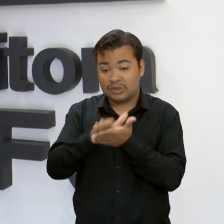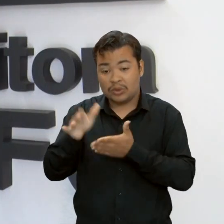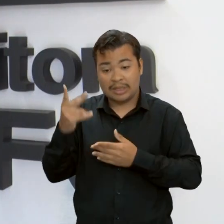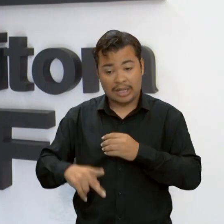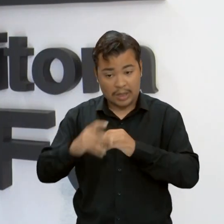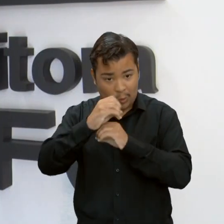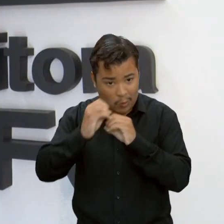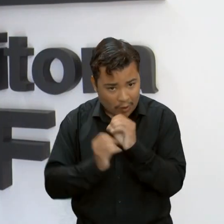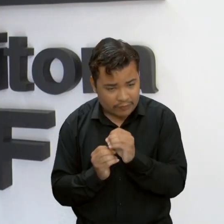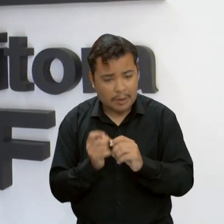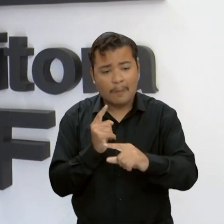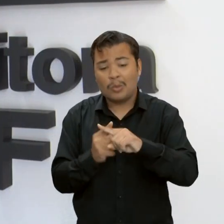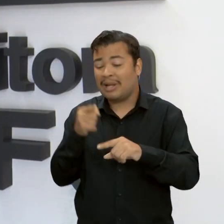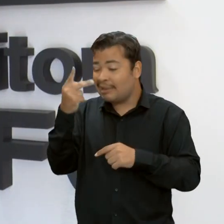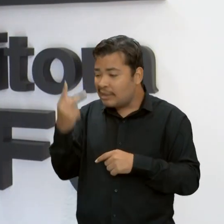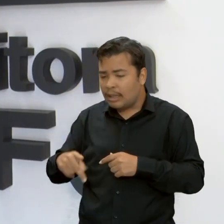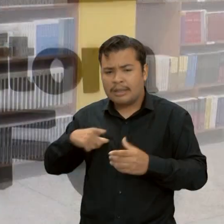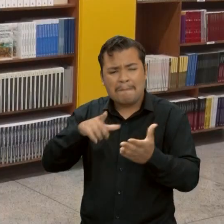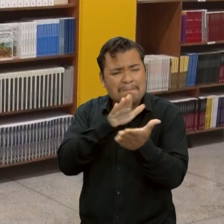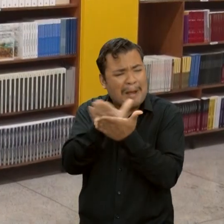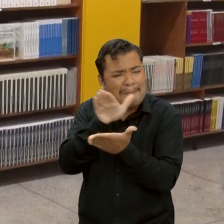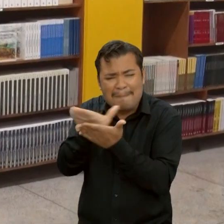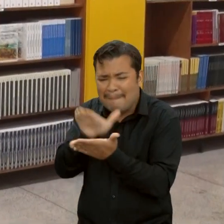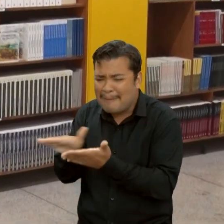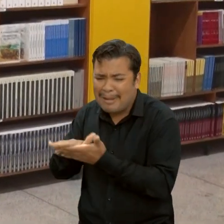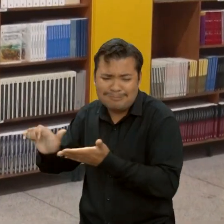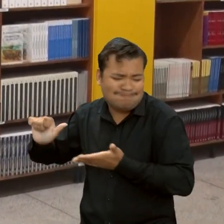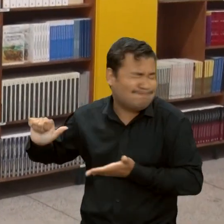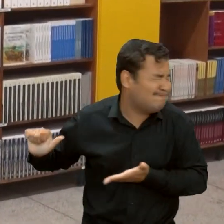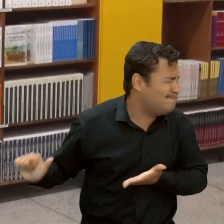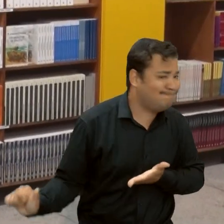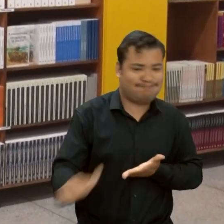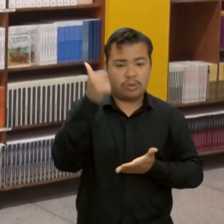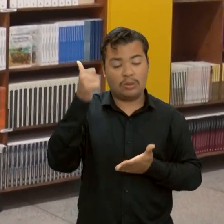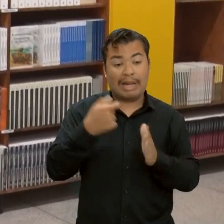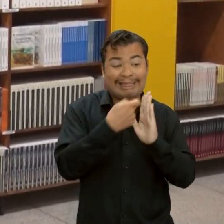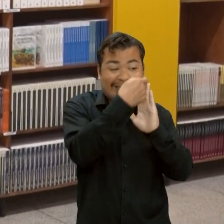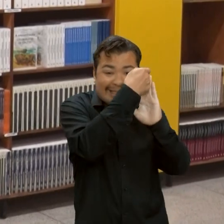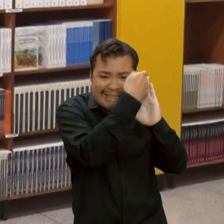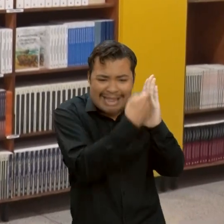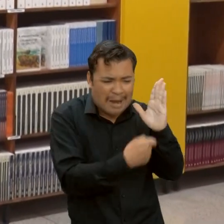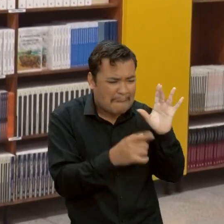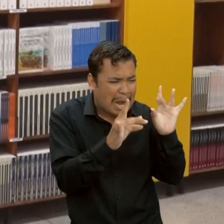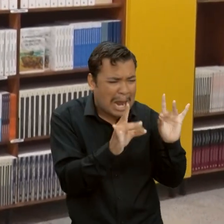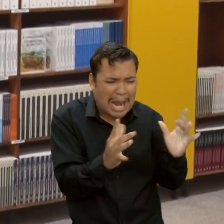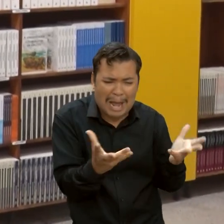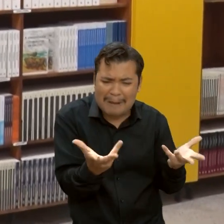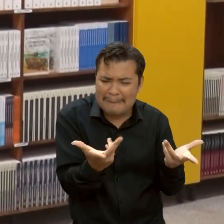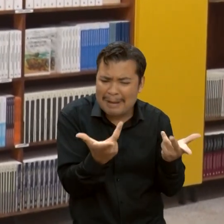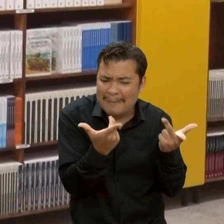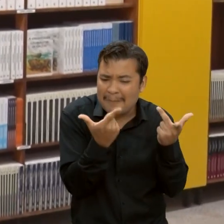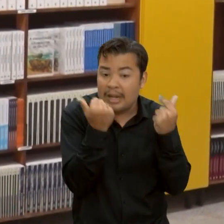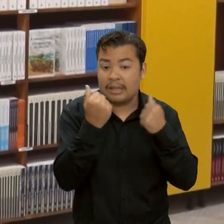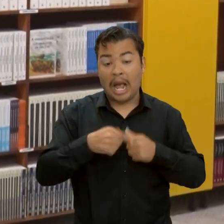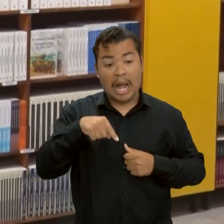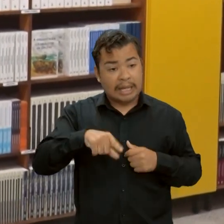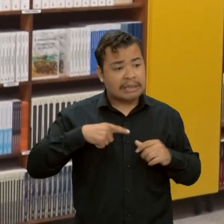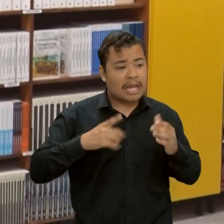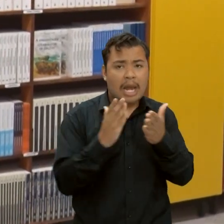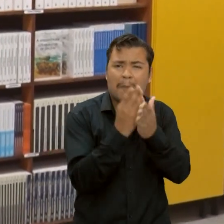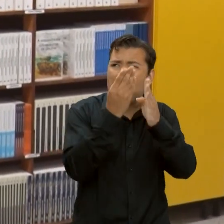temos aqui os melhores lançamentos, os melhores textos. Existem aqui, assim, um acervo